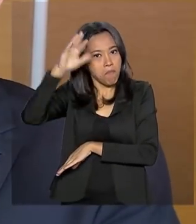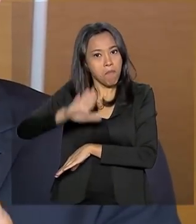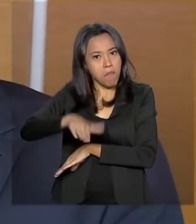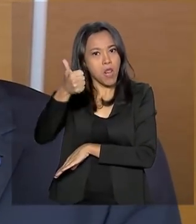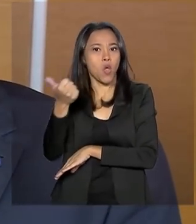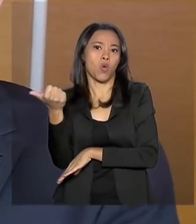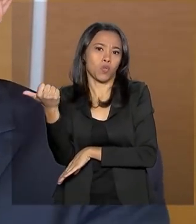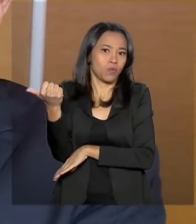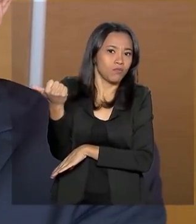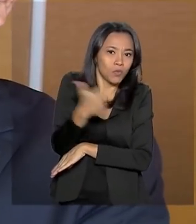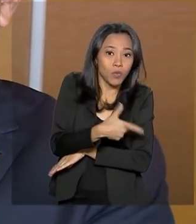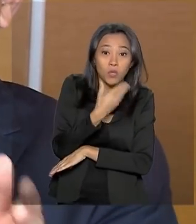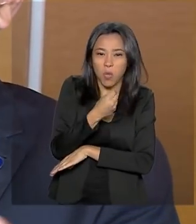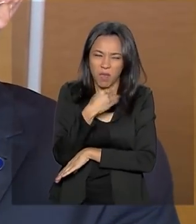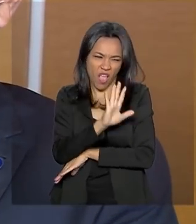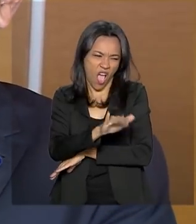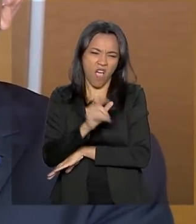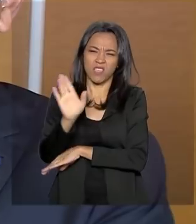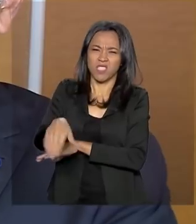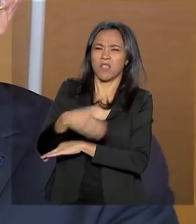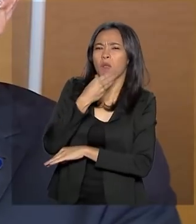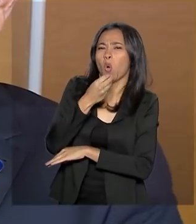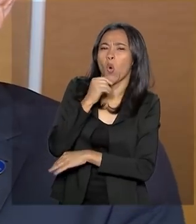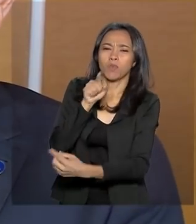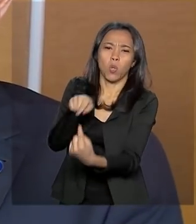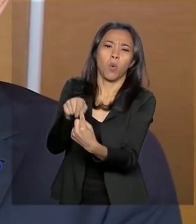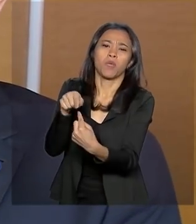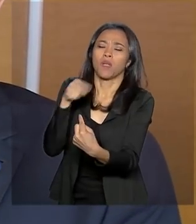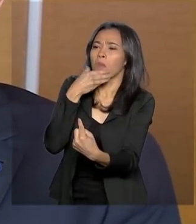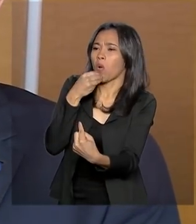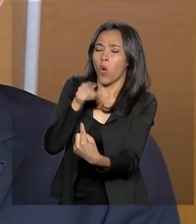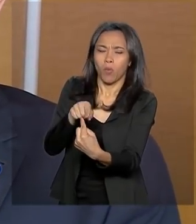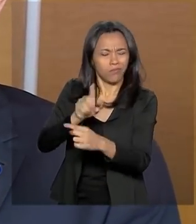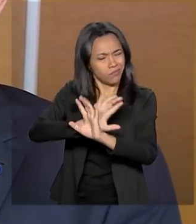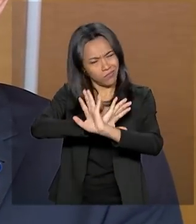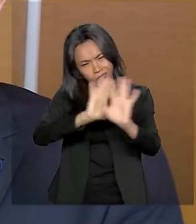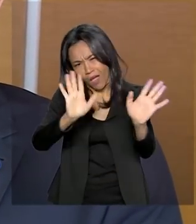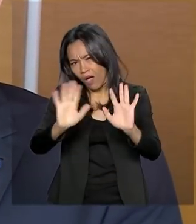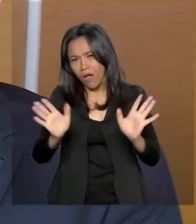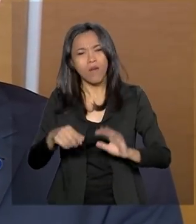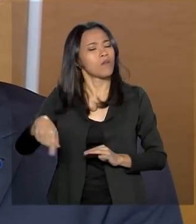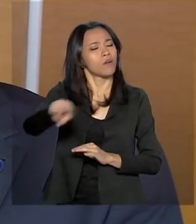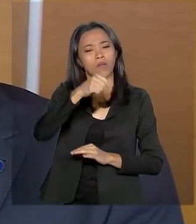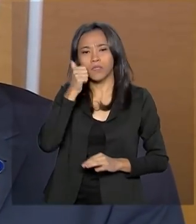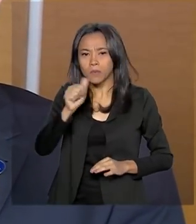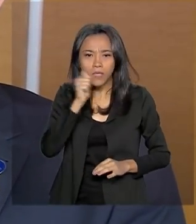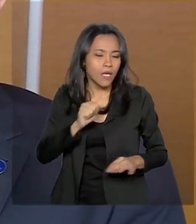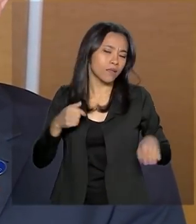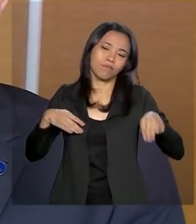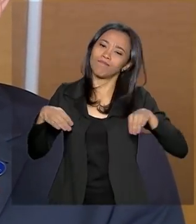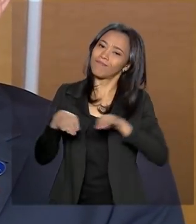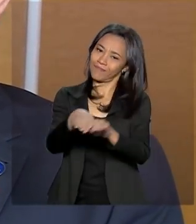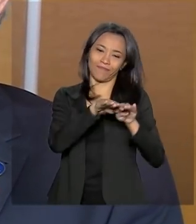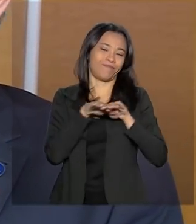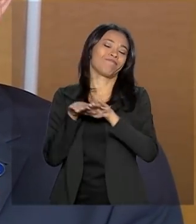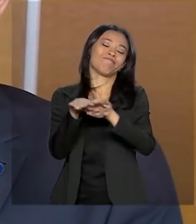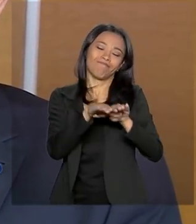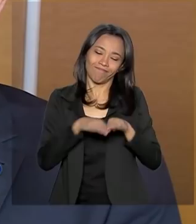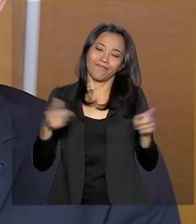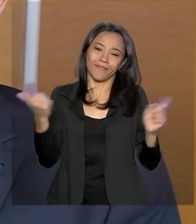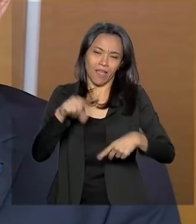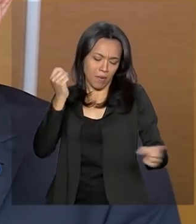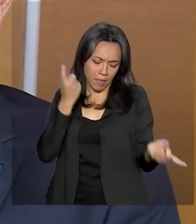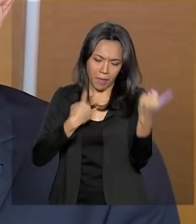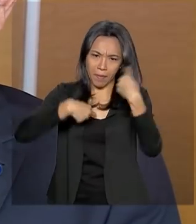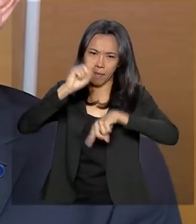Não fique com esse negócio de isso é coisa para homem, etc. Isso não existe. Vocês têm exatamente todas e mais condições de terem muito